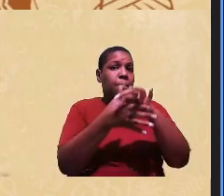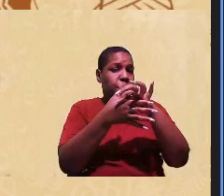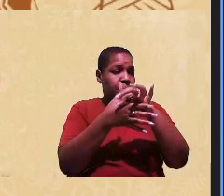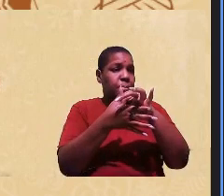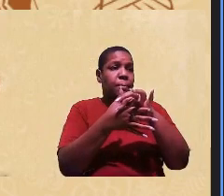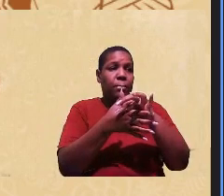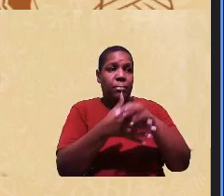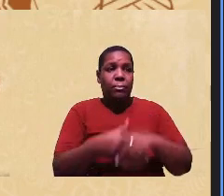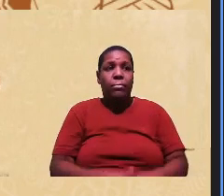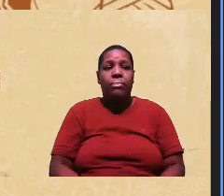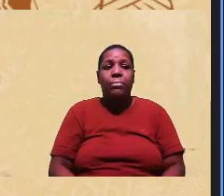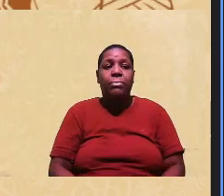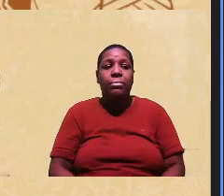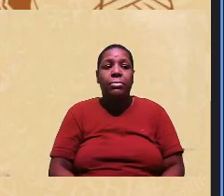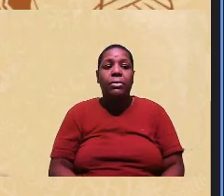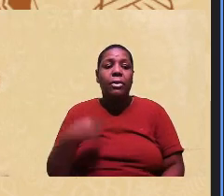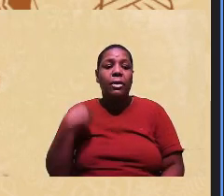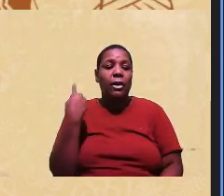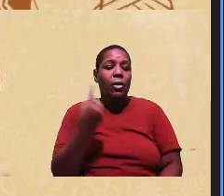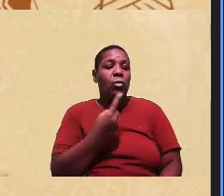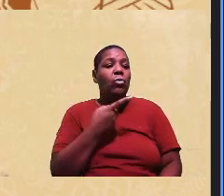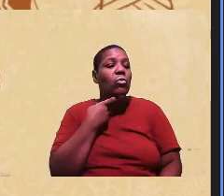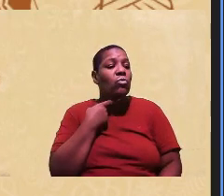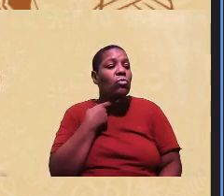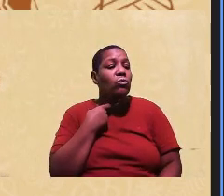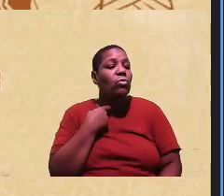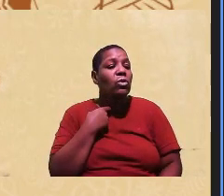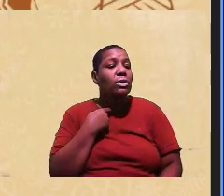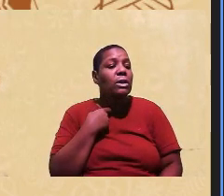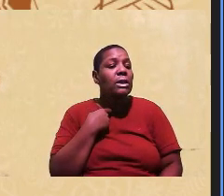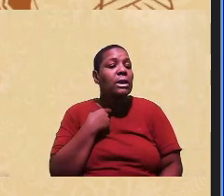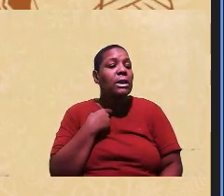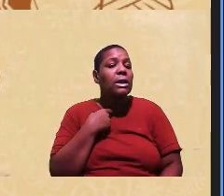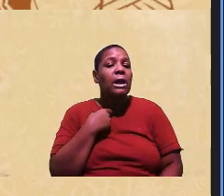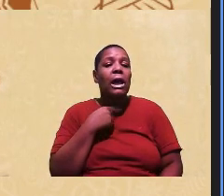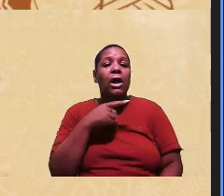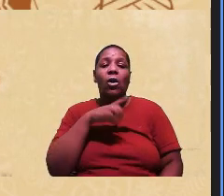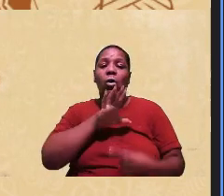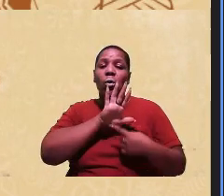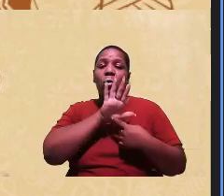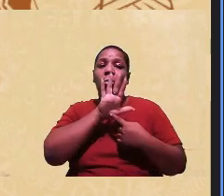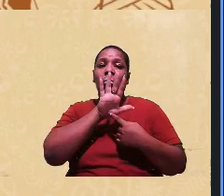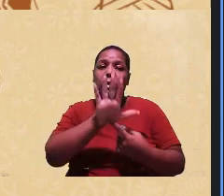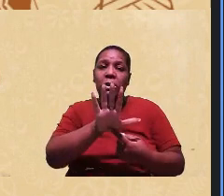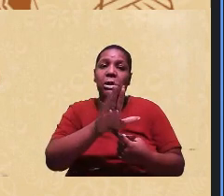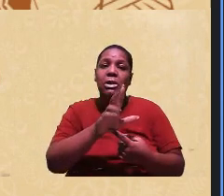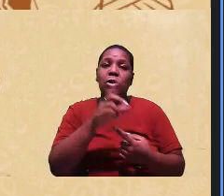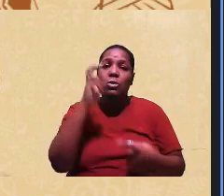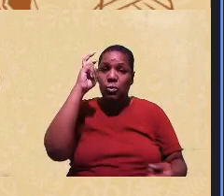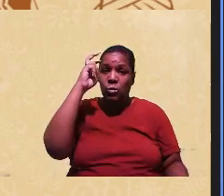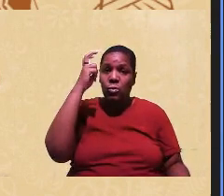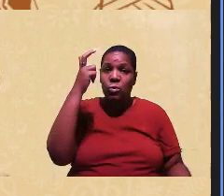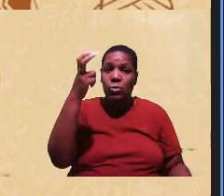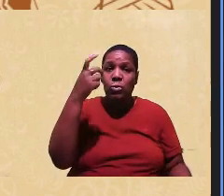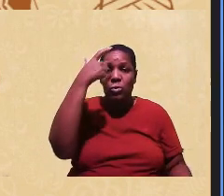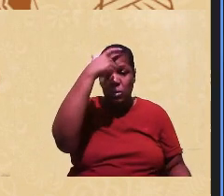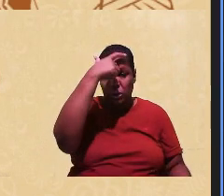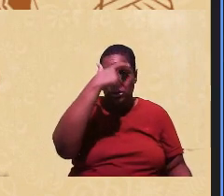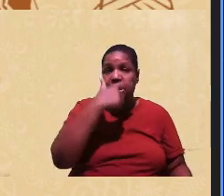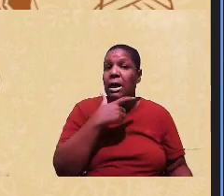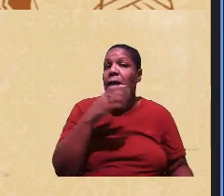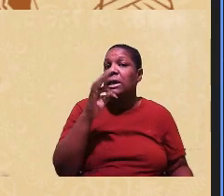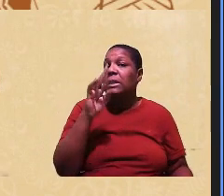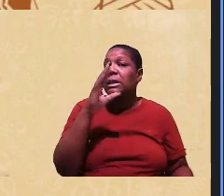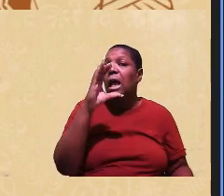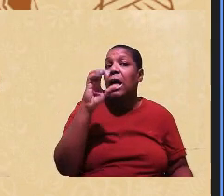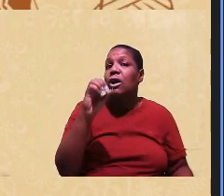da nossa vontade de mostrar a nossa cultura os nossos traços a nossa